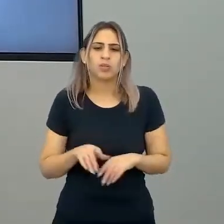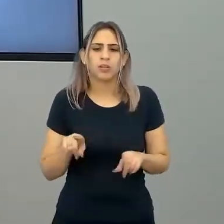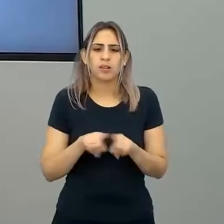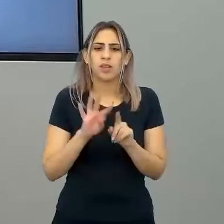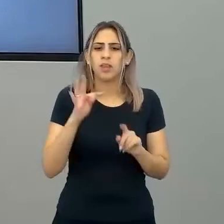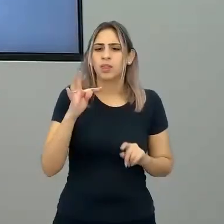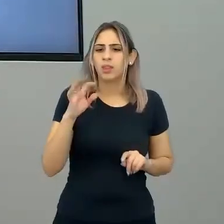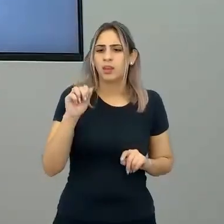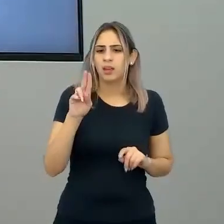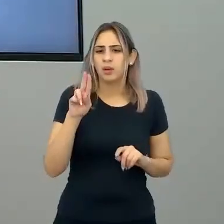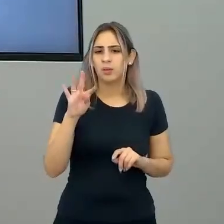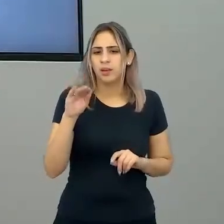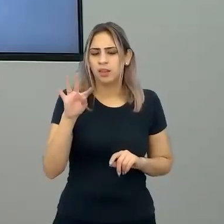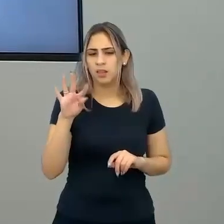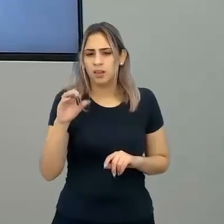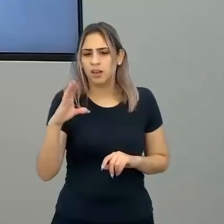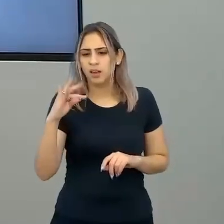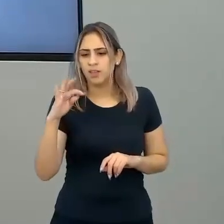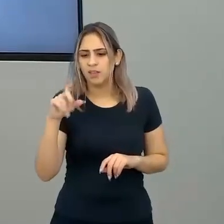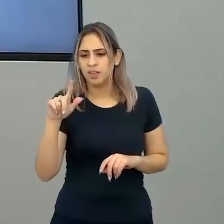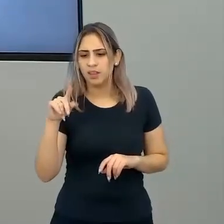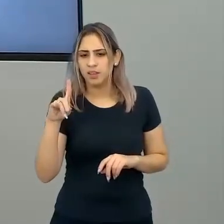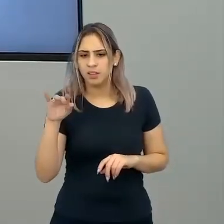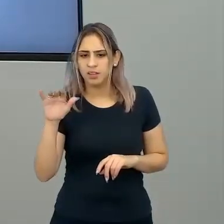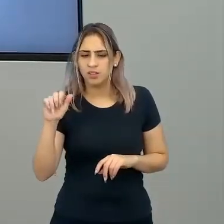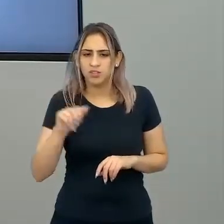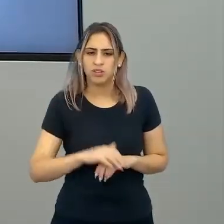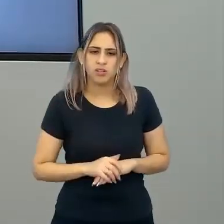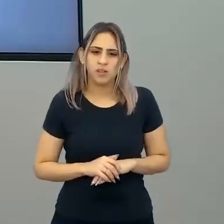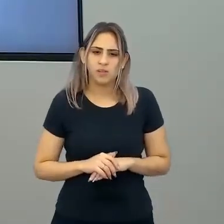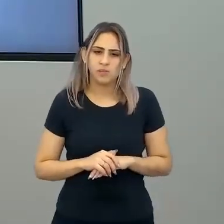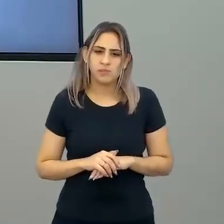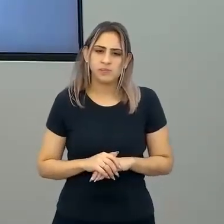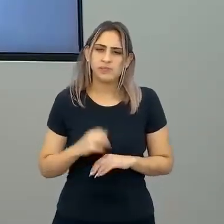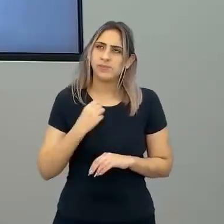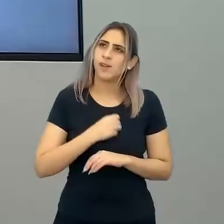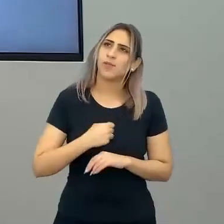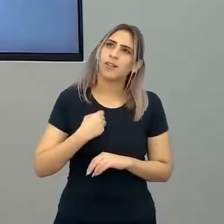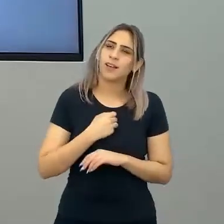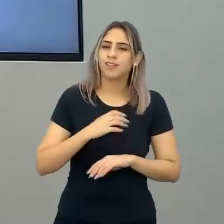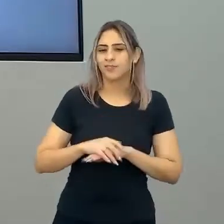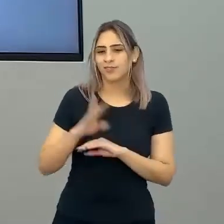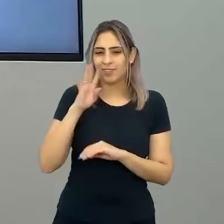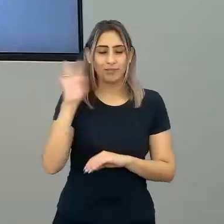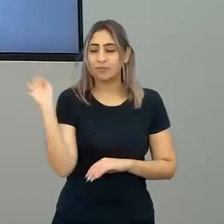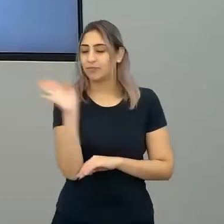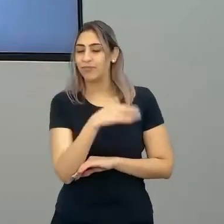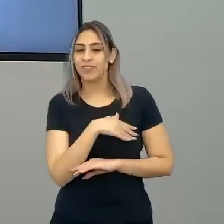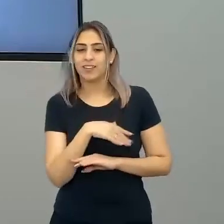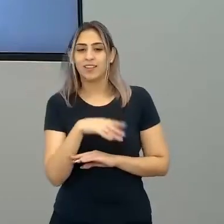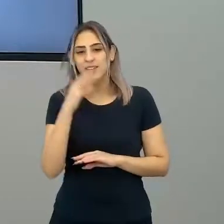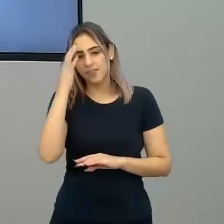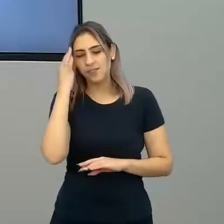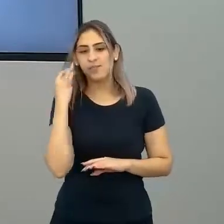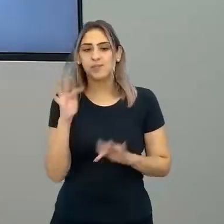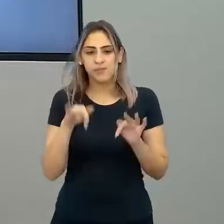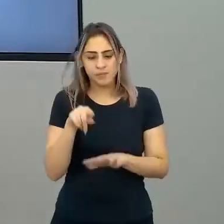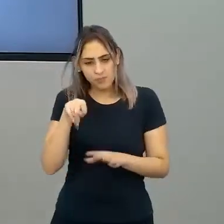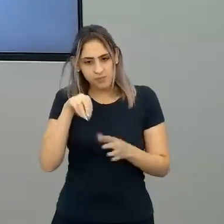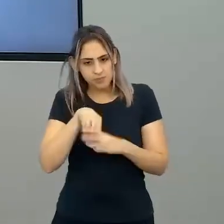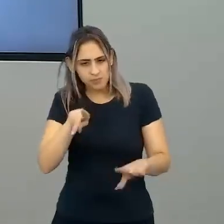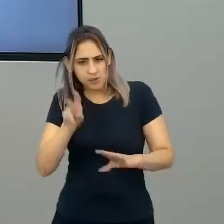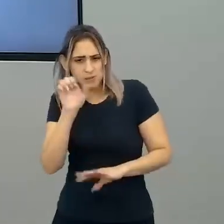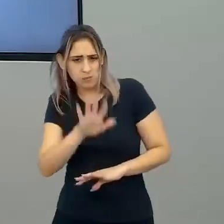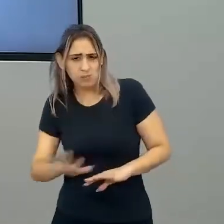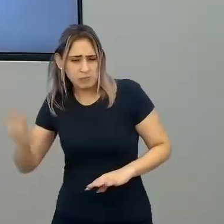Taubaté, de Cafelândia. Saudade de Cafelândia. Enfim, de Cafelândia, por mais que não esteja no mesmo